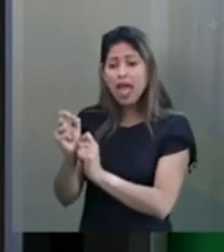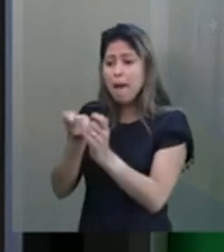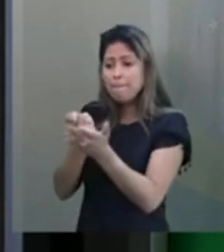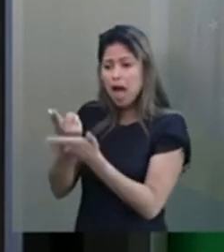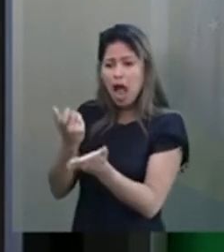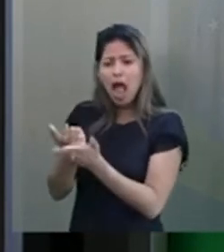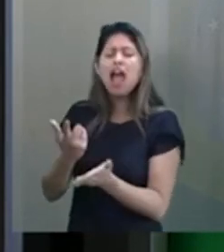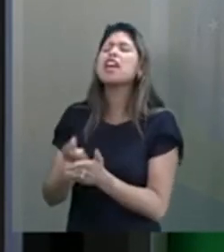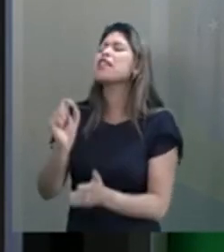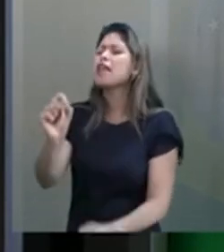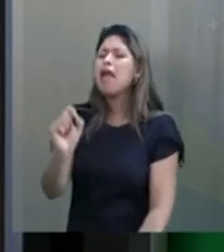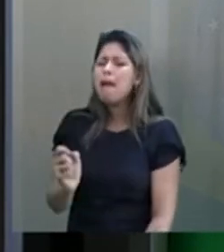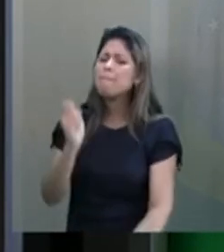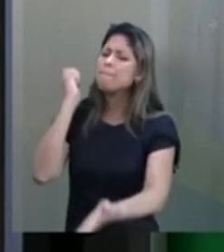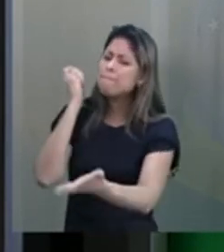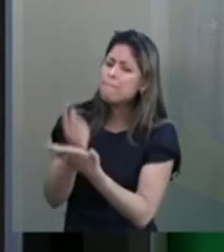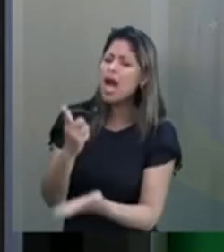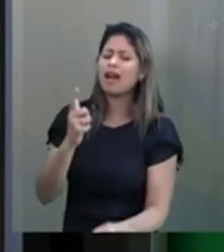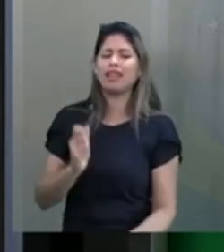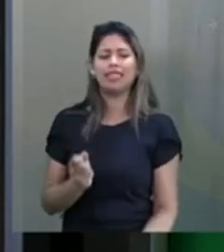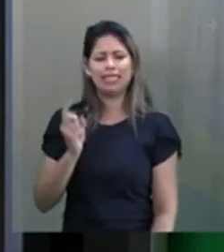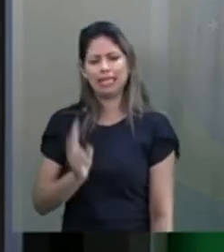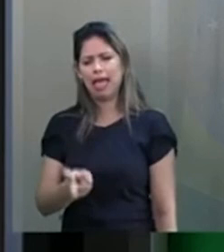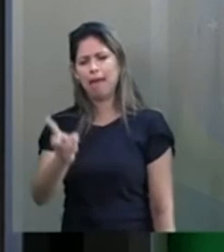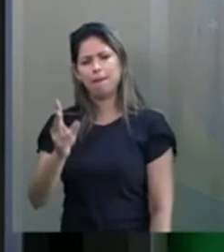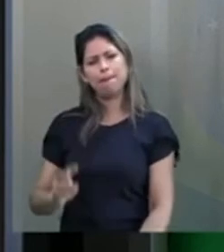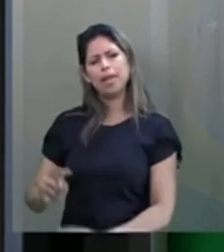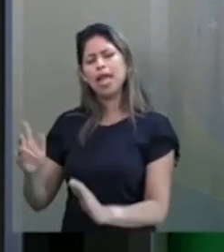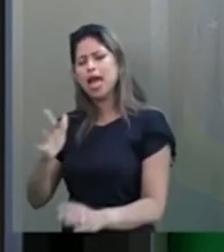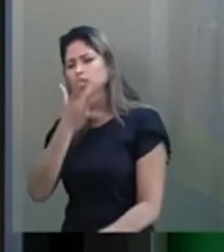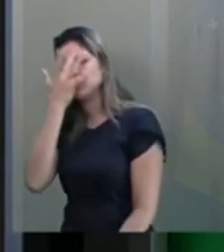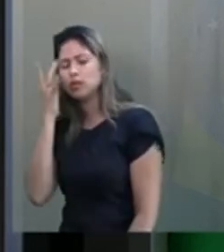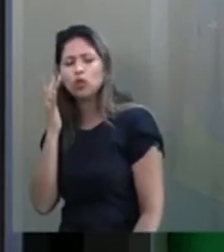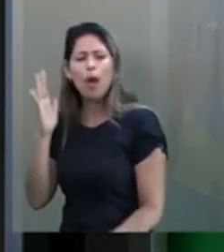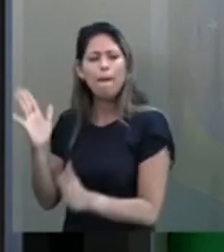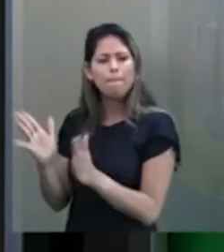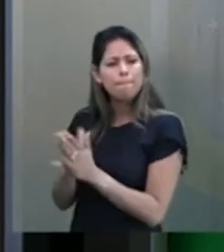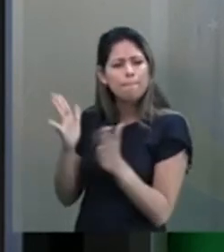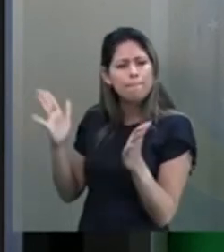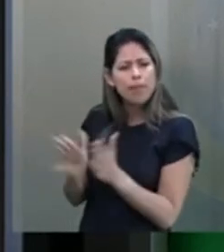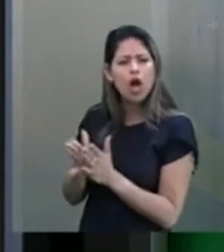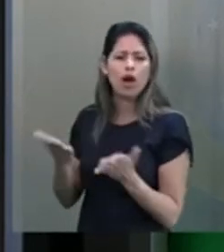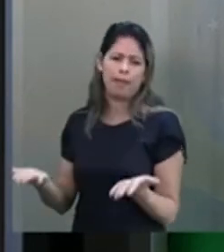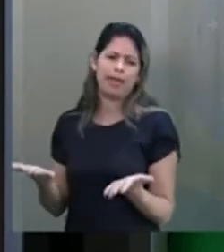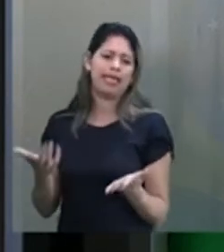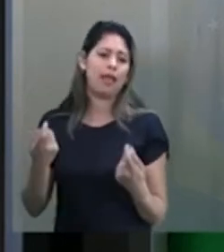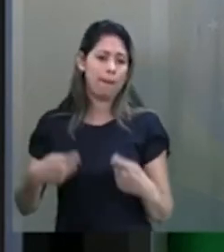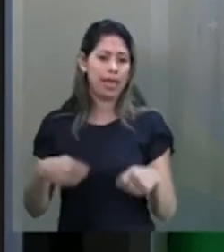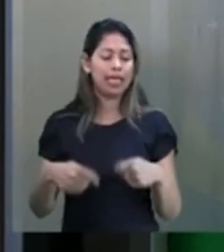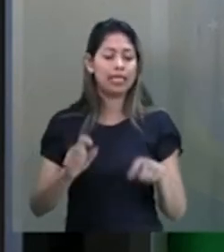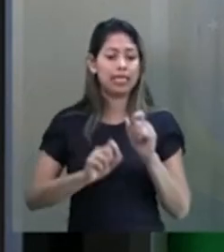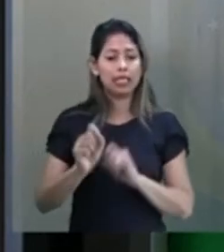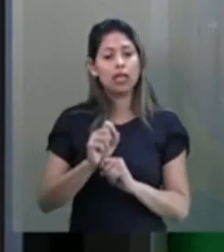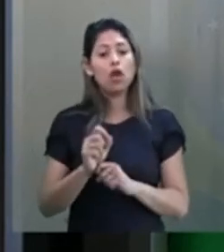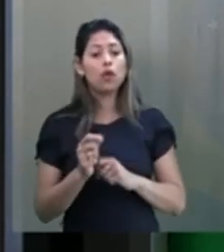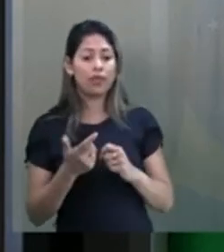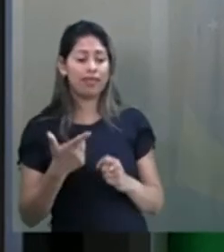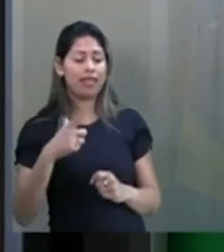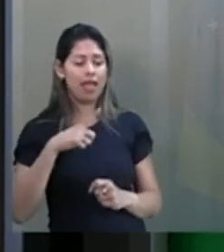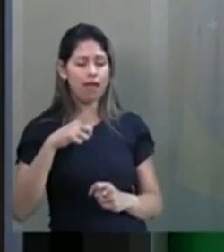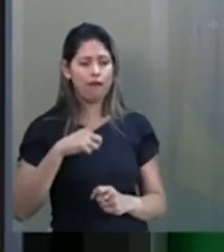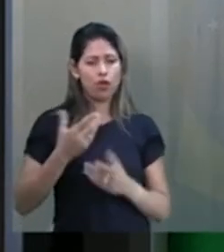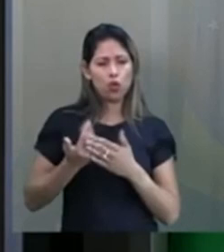farra mais uma vez é sempre o mais pobre. Então infelizmente a luta em glória que o Roberto Campos teve a sua época, nós